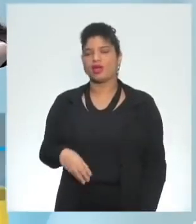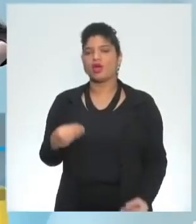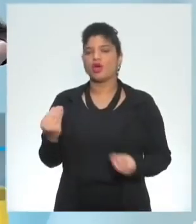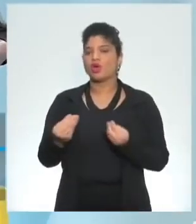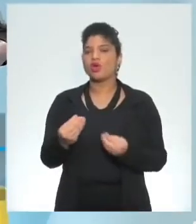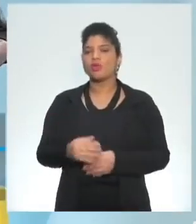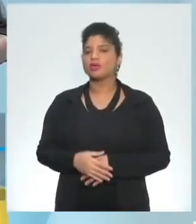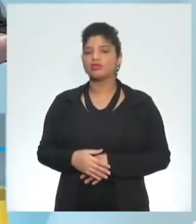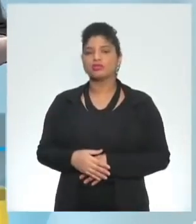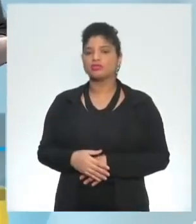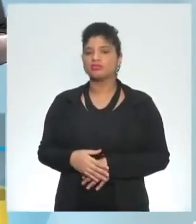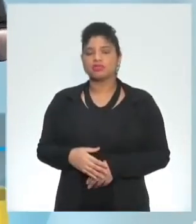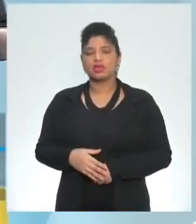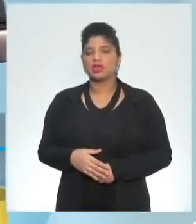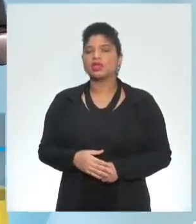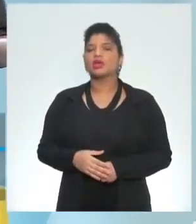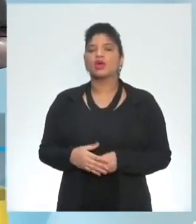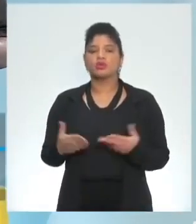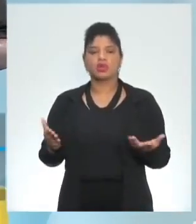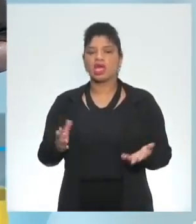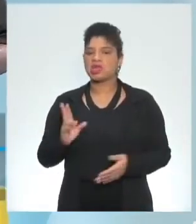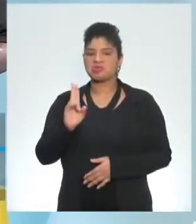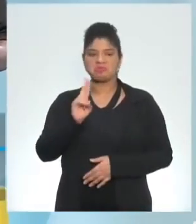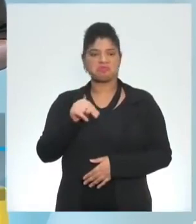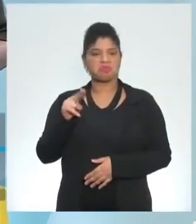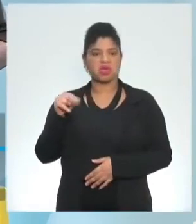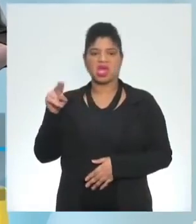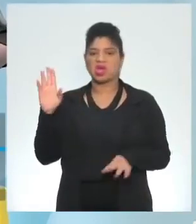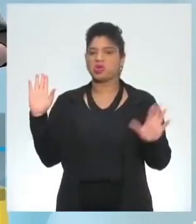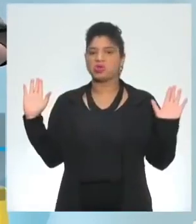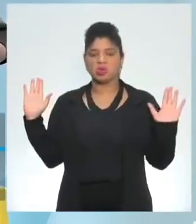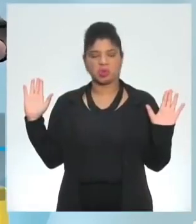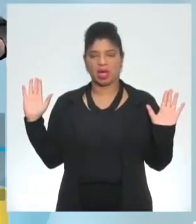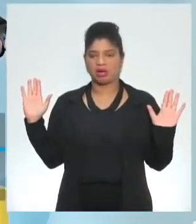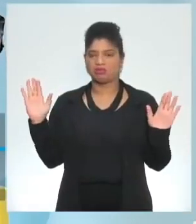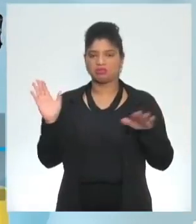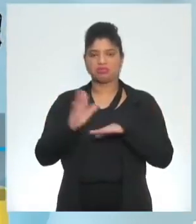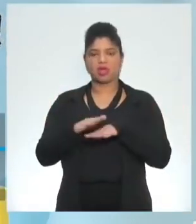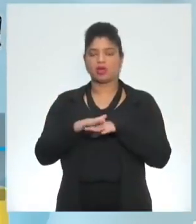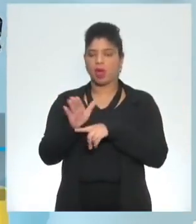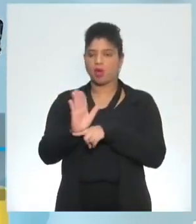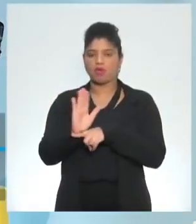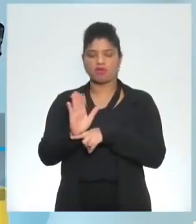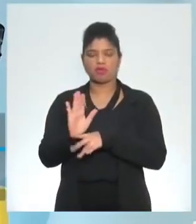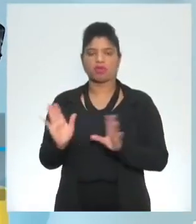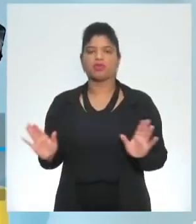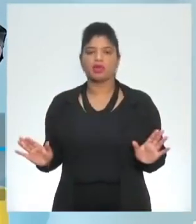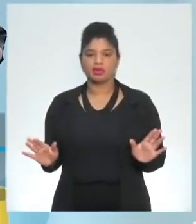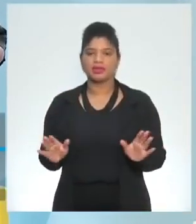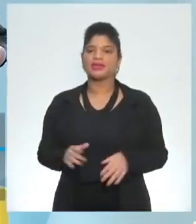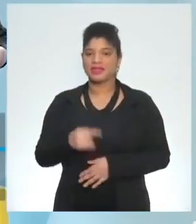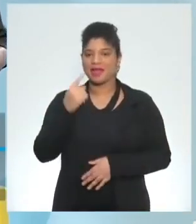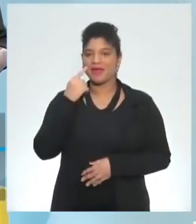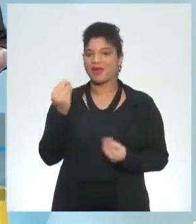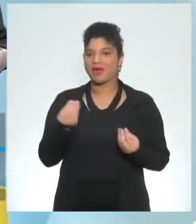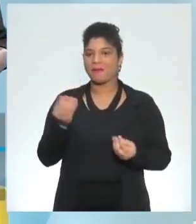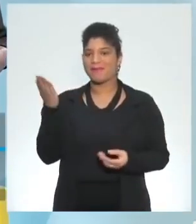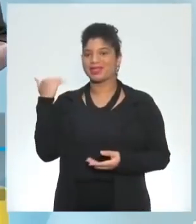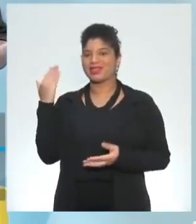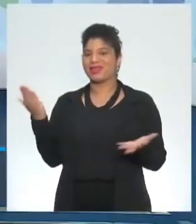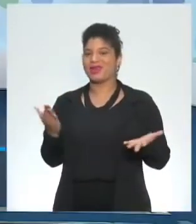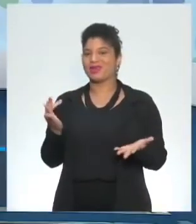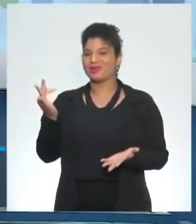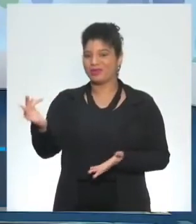lá como passadão mesmo isso eu nunca dirigi um filme né por isso que esse tempo verbal pra gente falantes aqui do